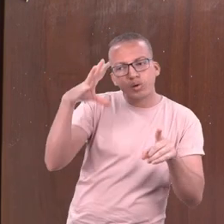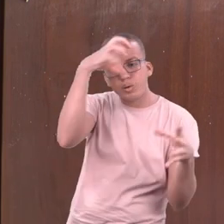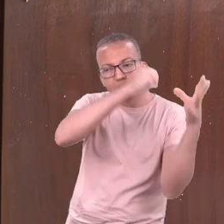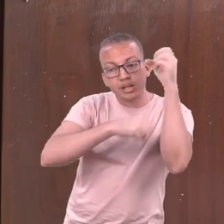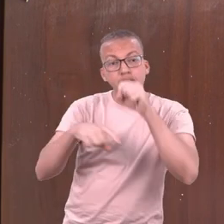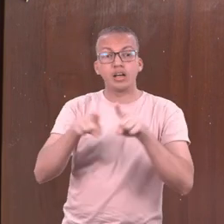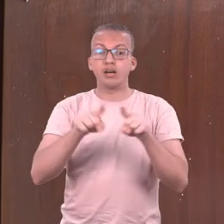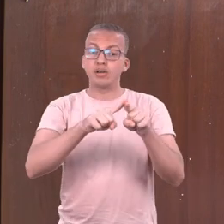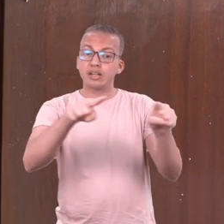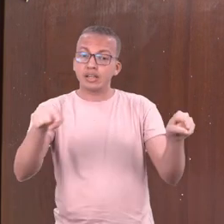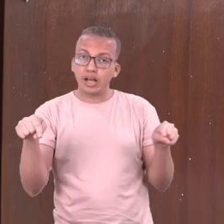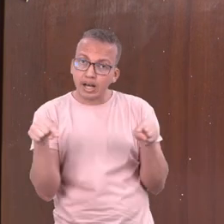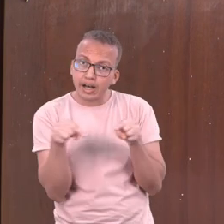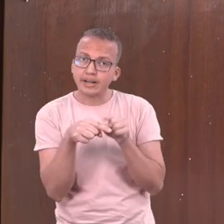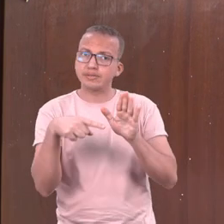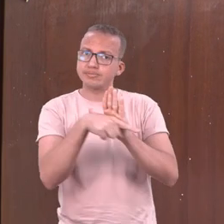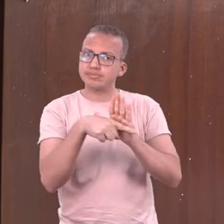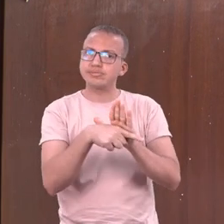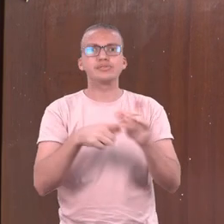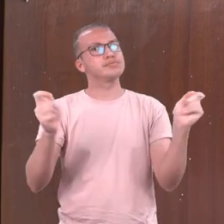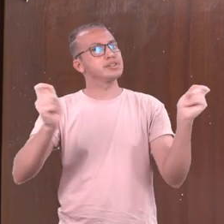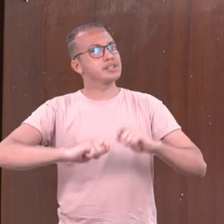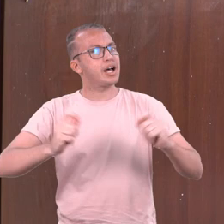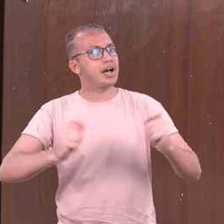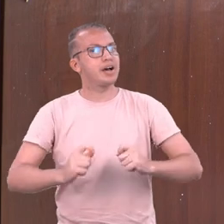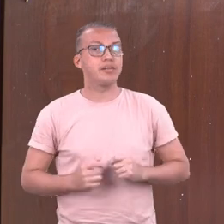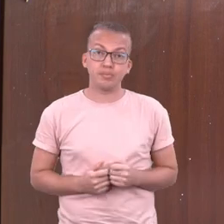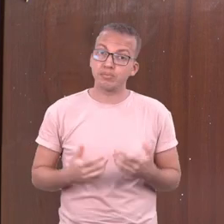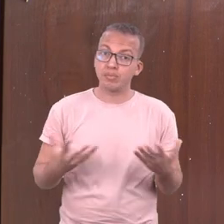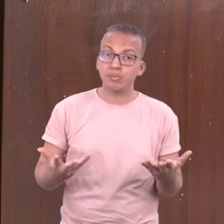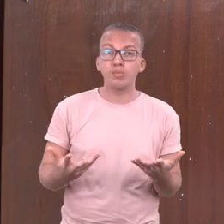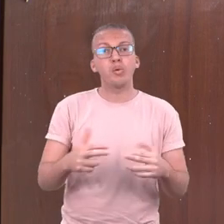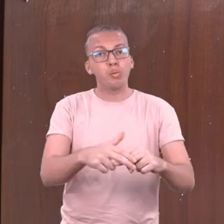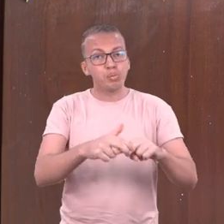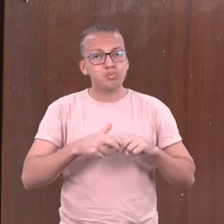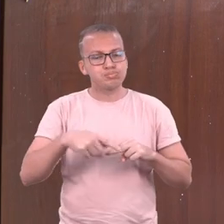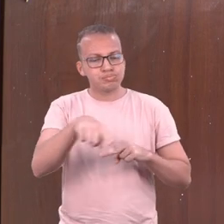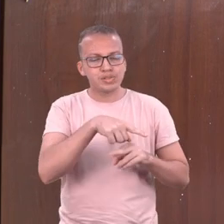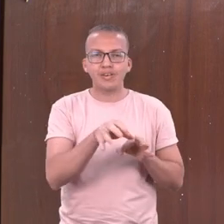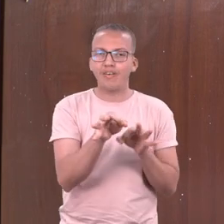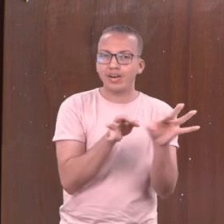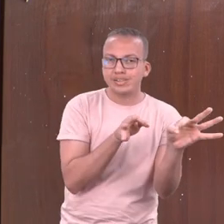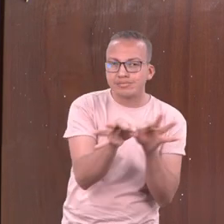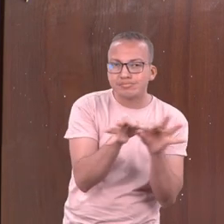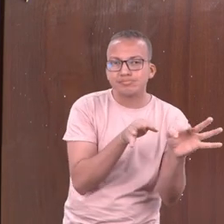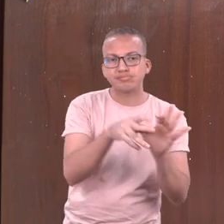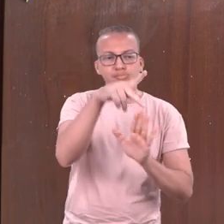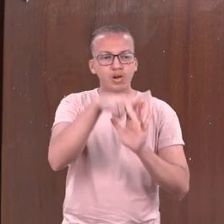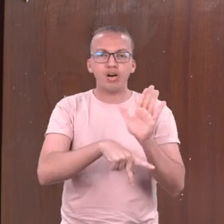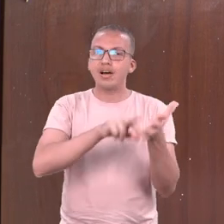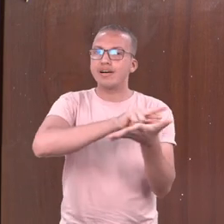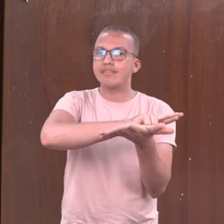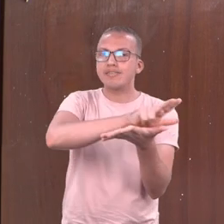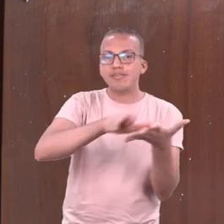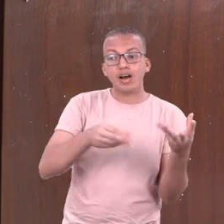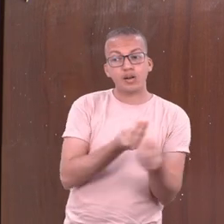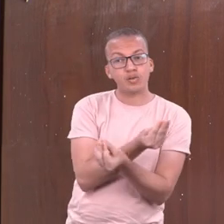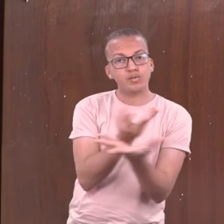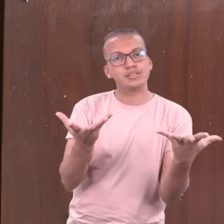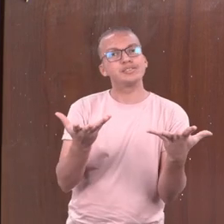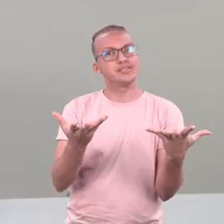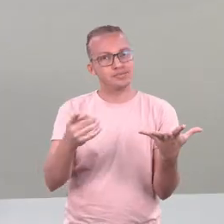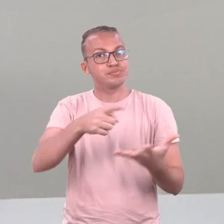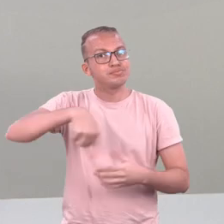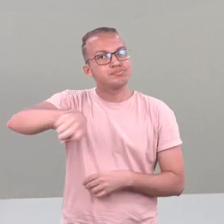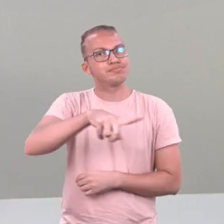dentro dos nossos laboratórios? Para isso, existem vários programas que a pró-reitoria de pós-graduação e pesquisa, ela oferta para